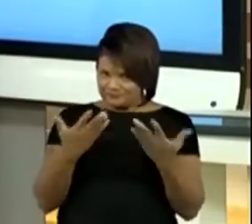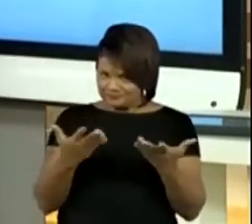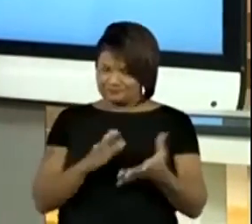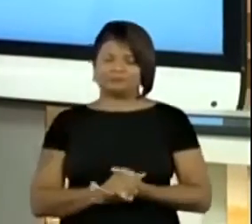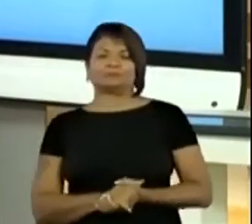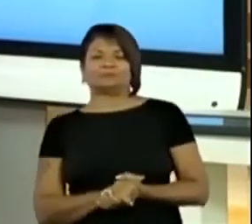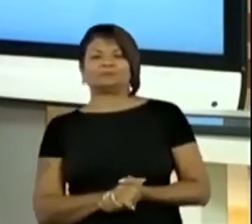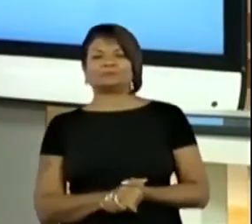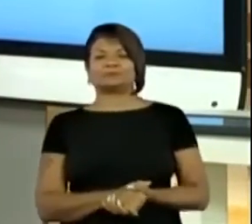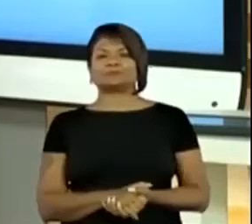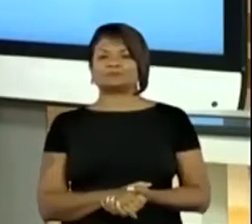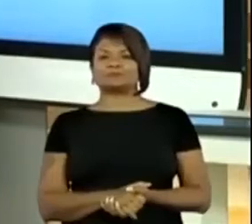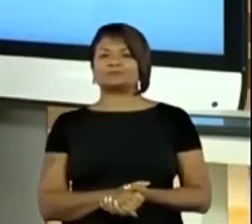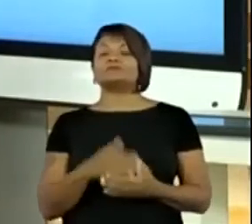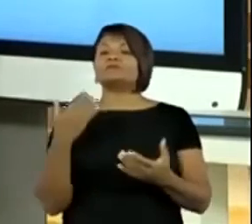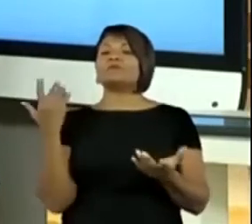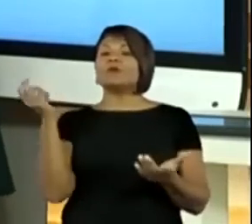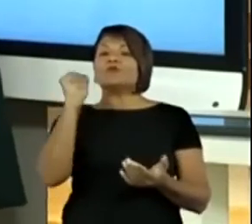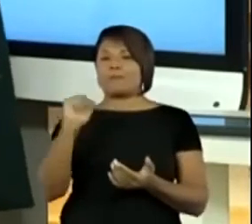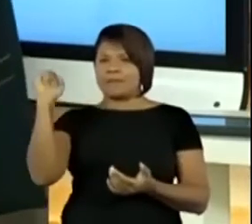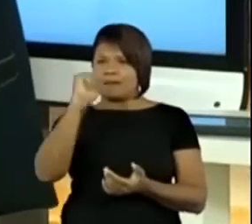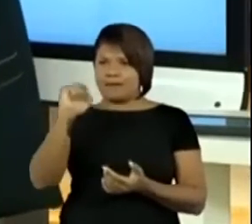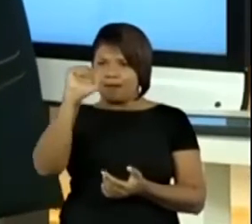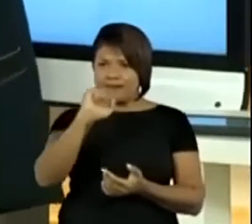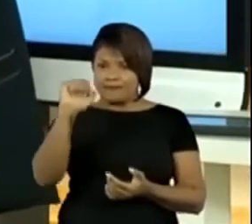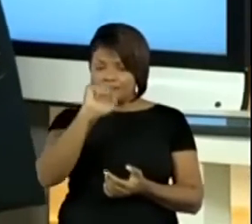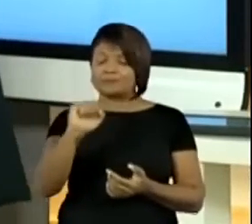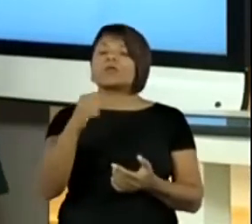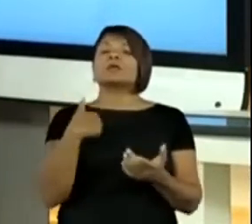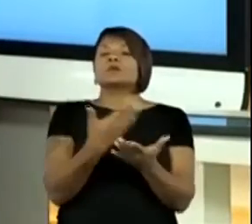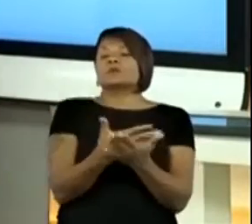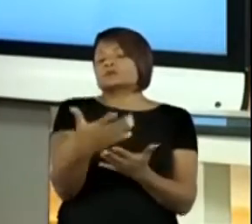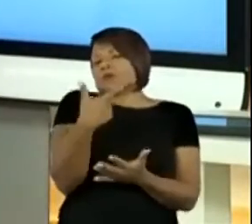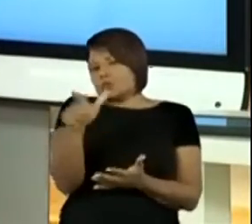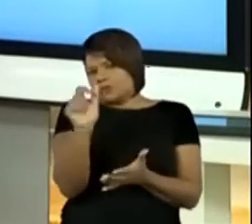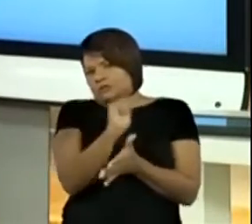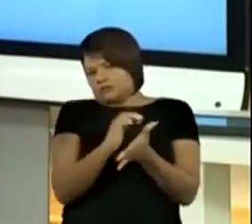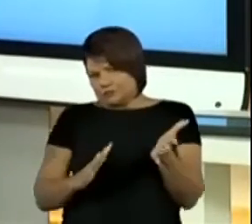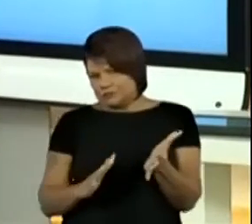Para a gente começar a outra atividade.